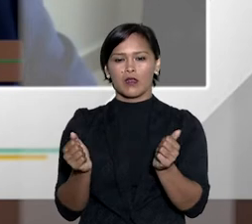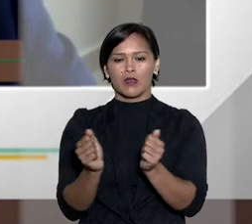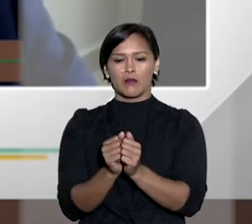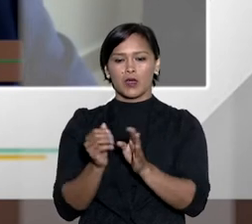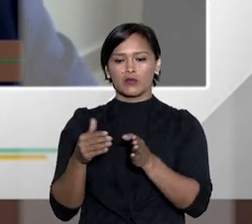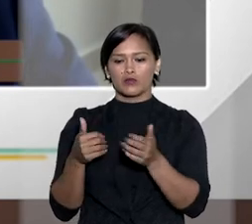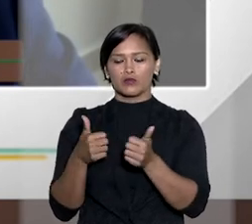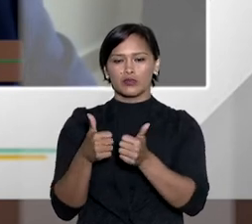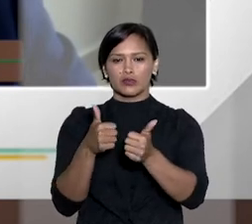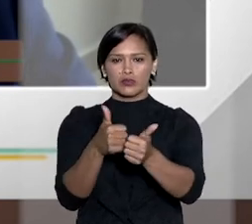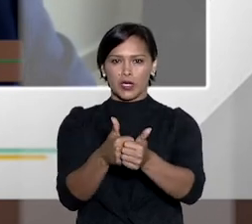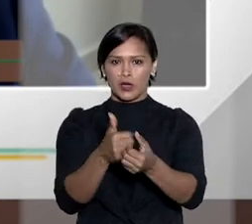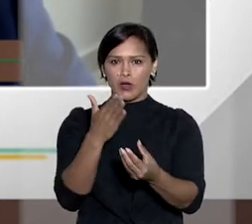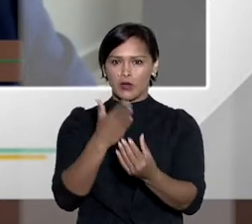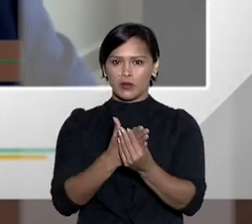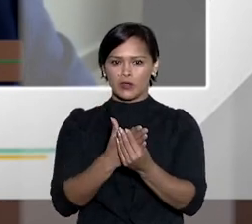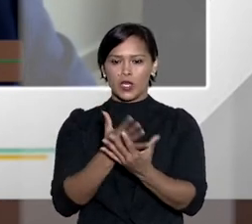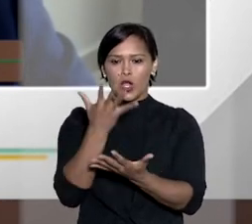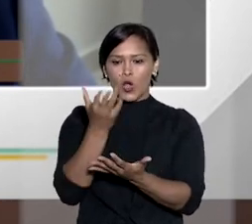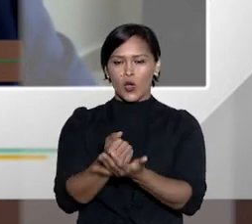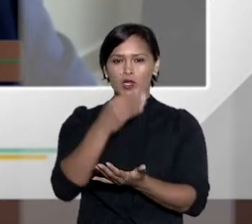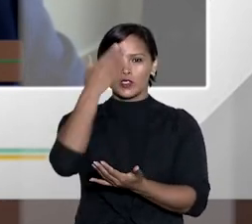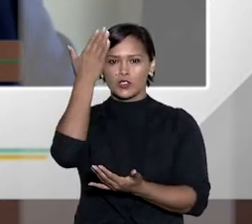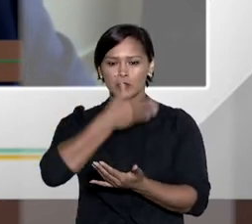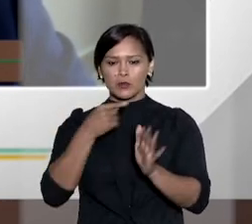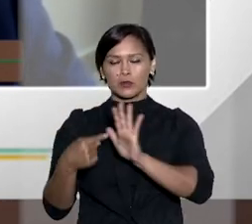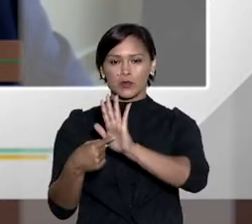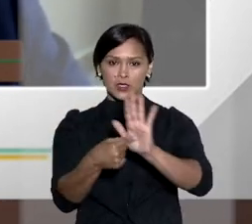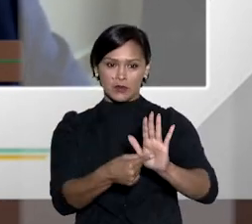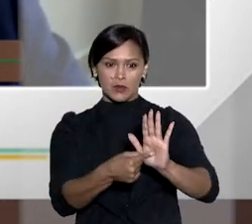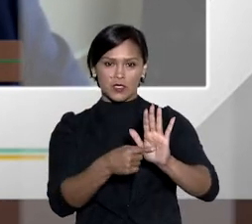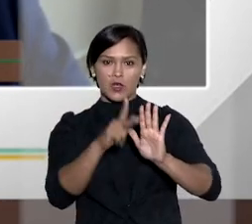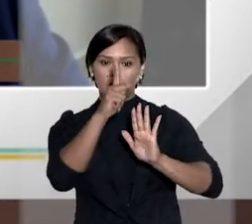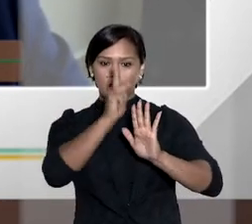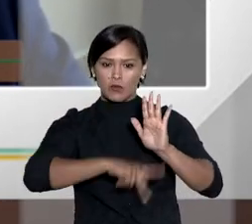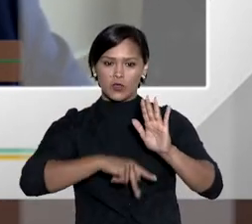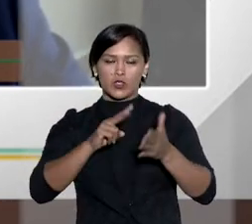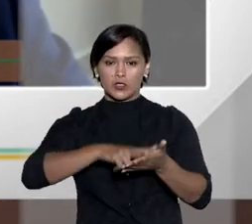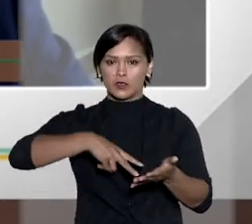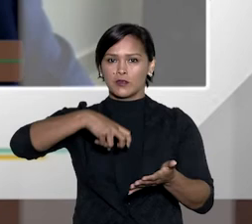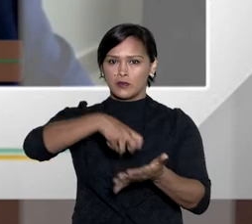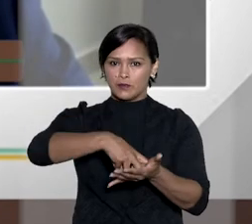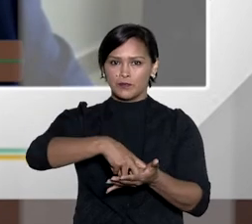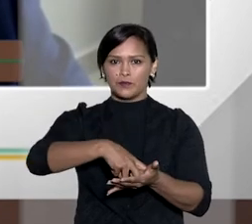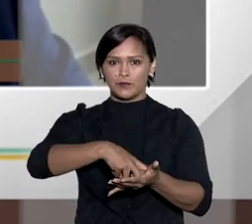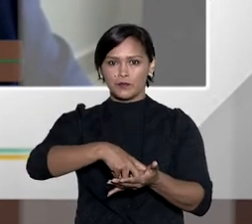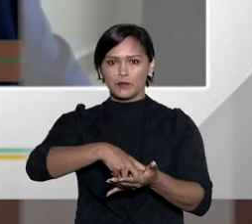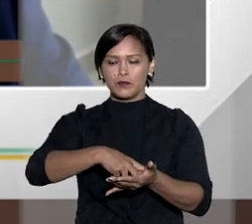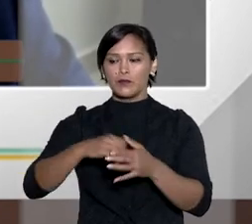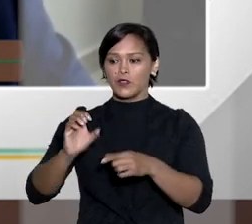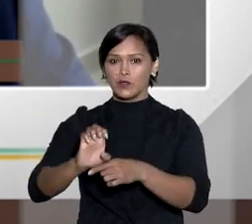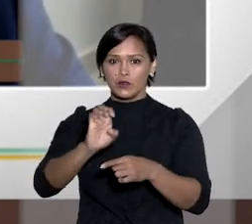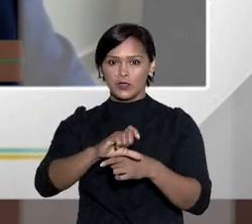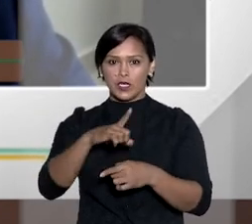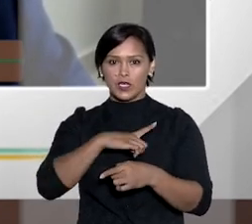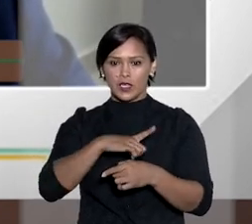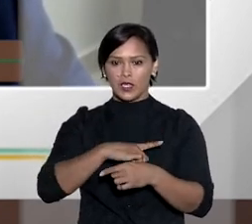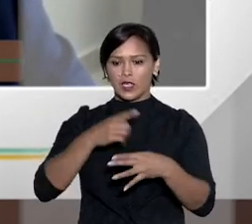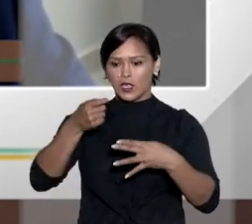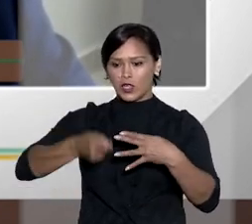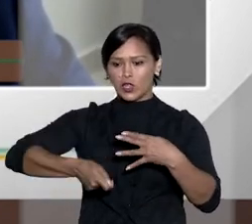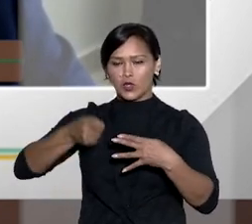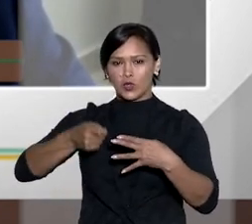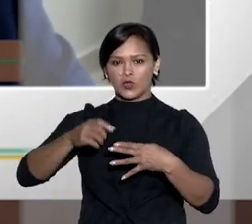ele trabalha na instrução do processo, colheita de provas e apresenta um projeto de sentença. Os